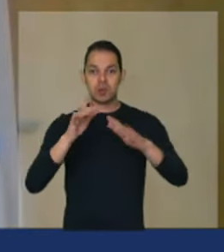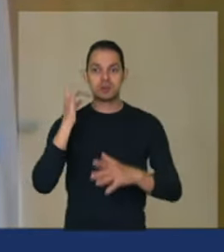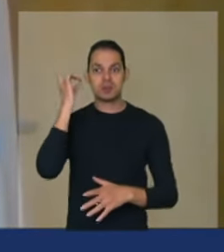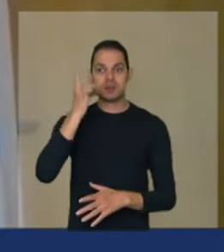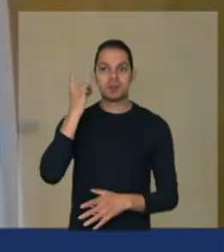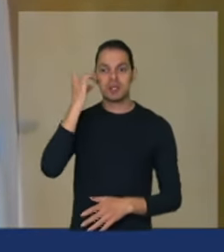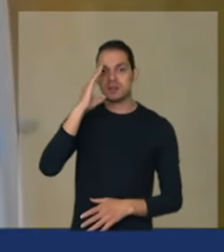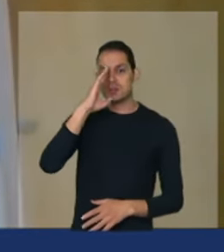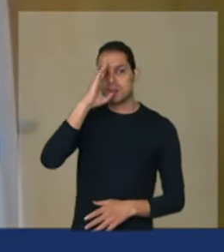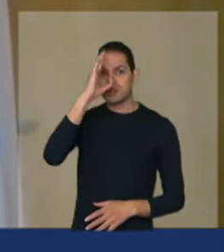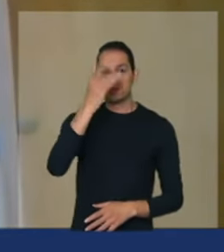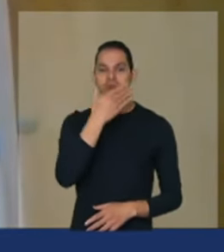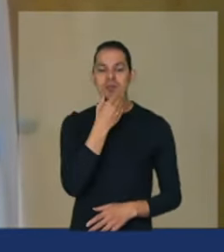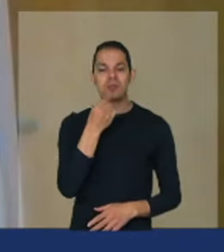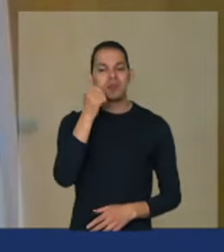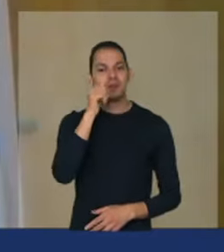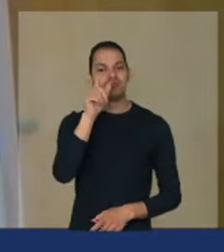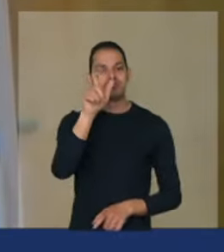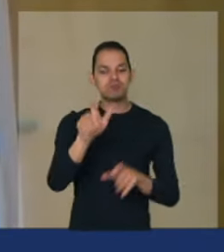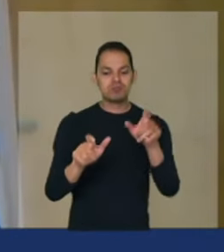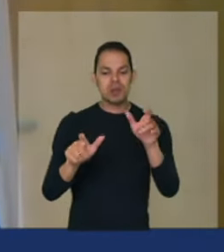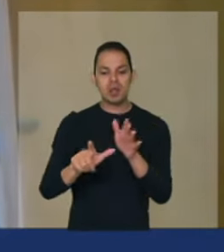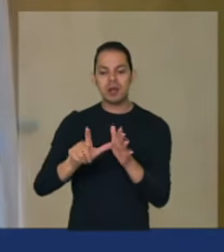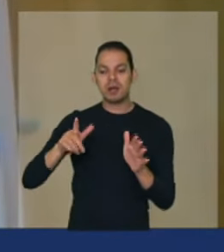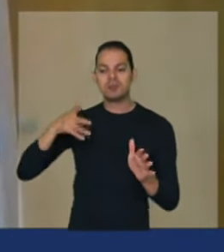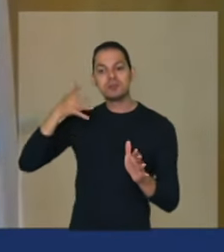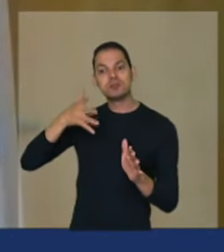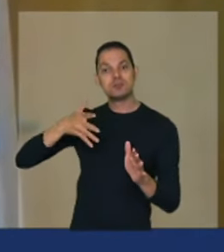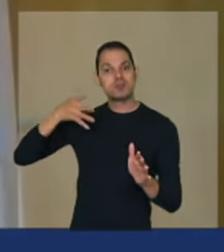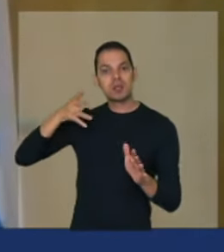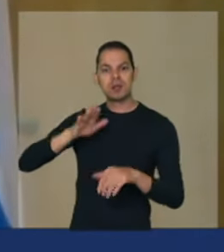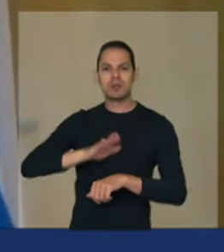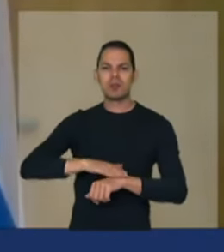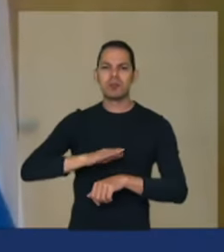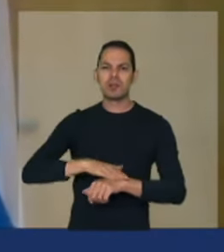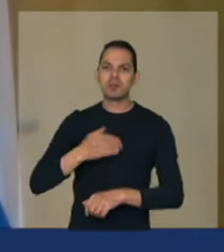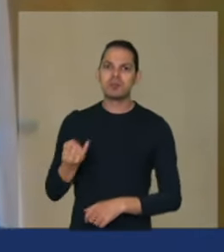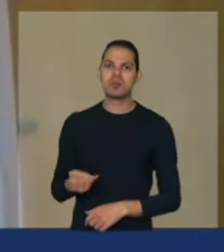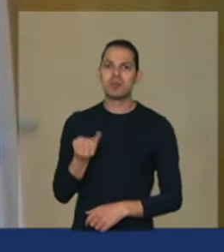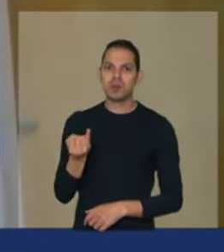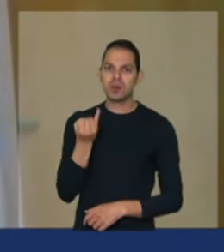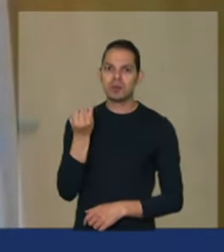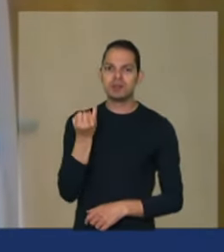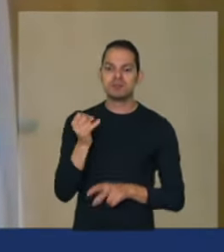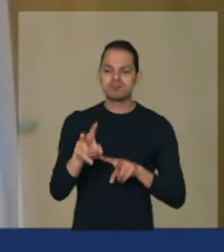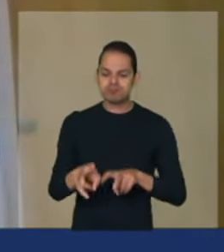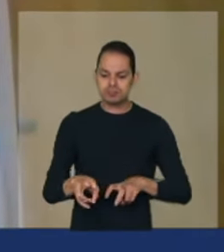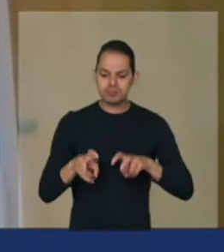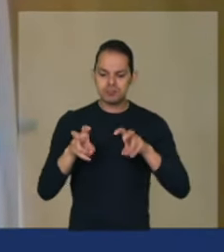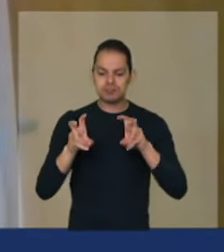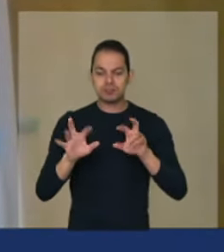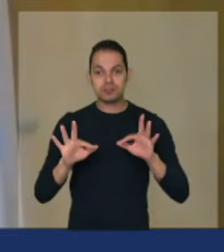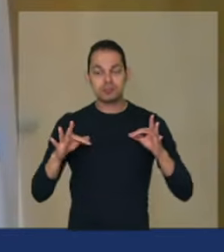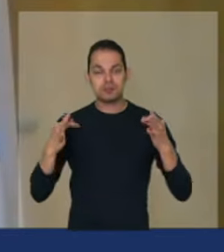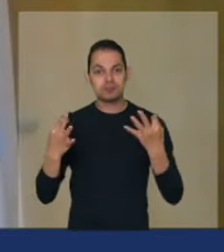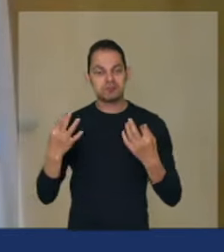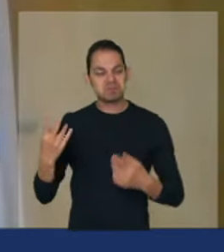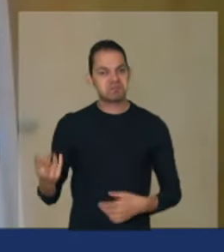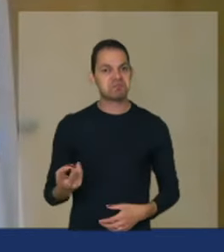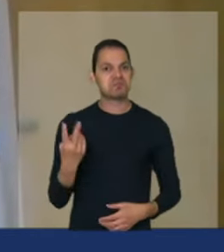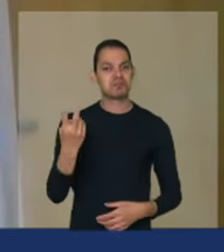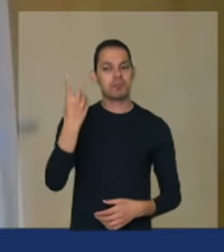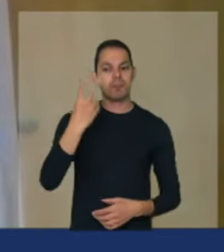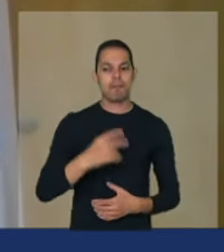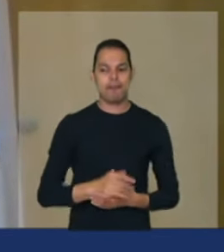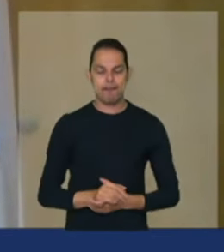que se pronunciaram nesse momento tão importante da agricultura familiar em respeito a